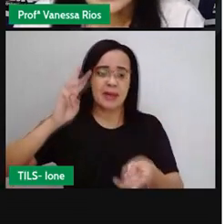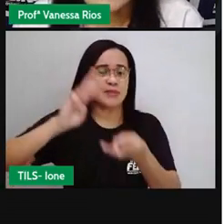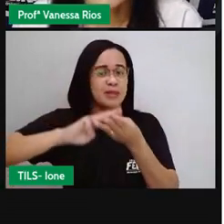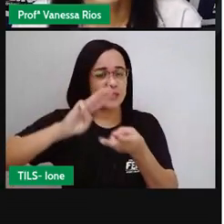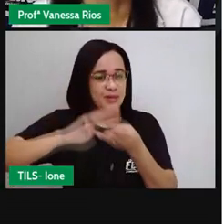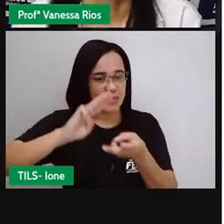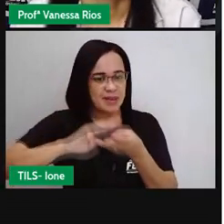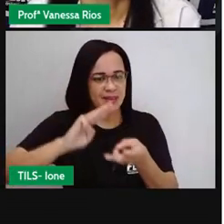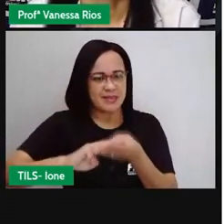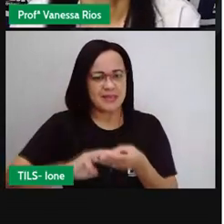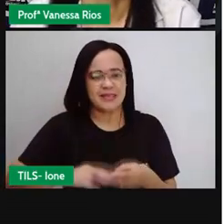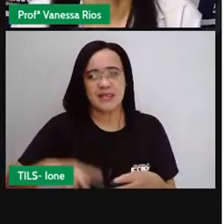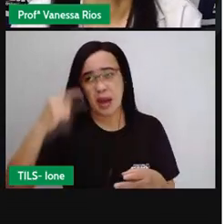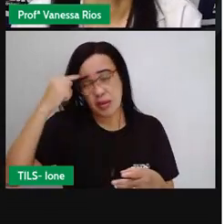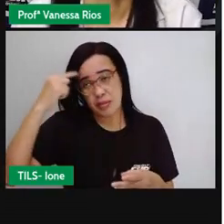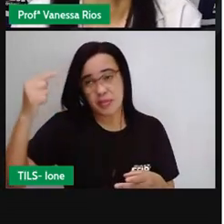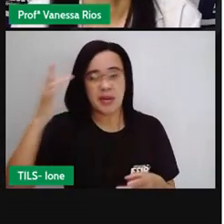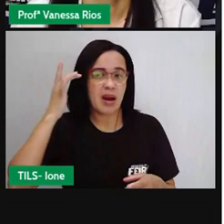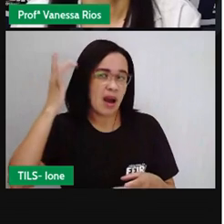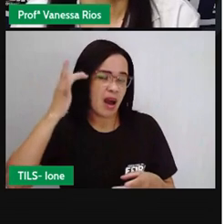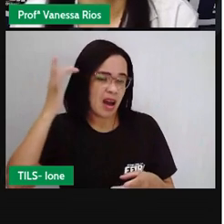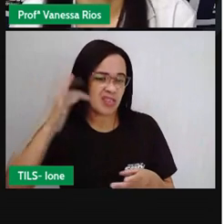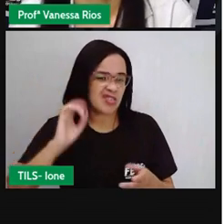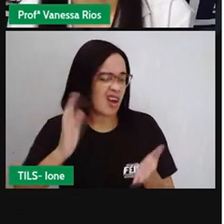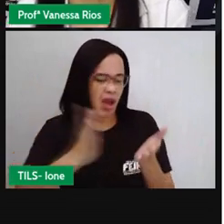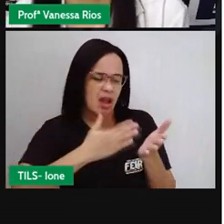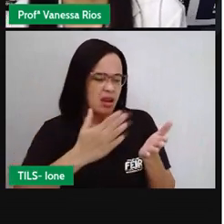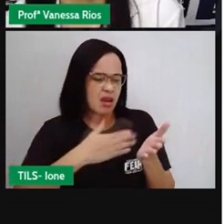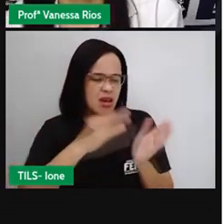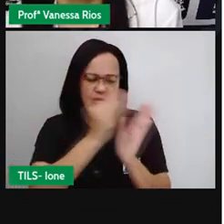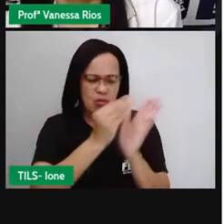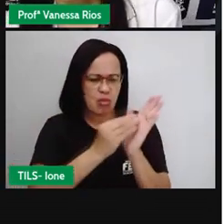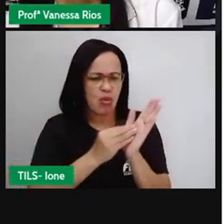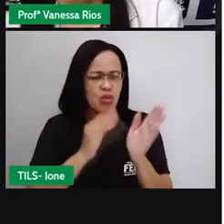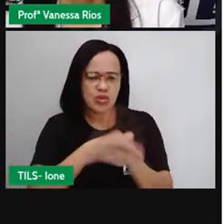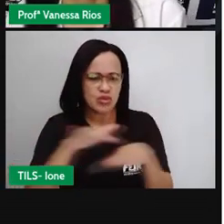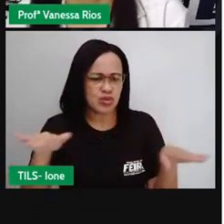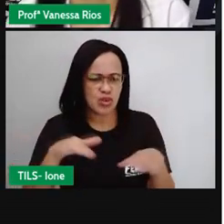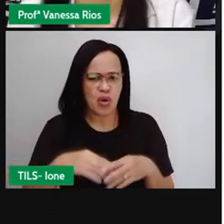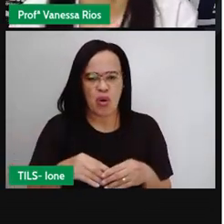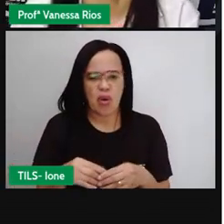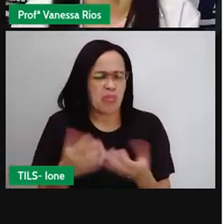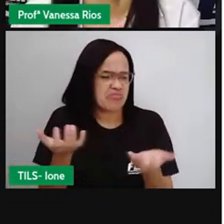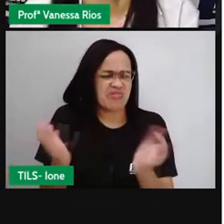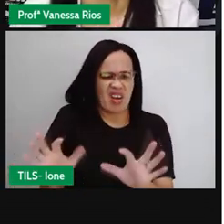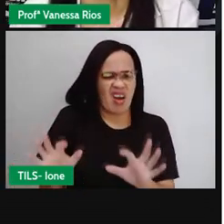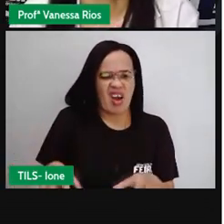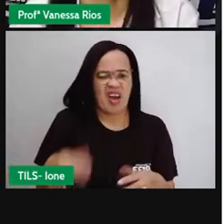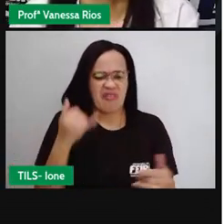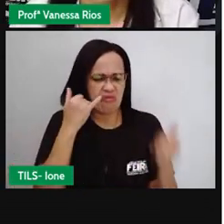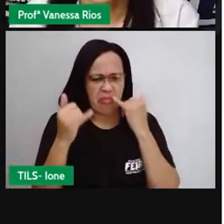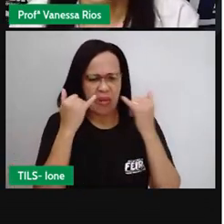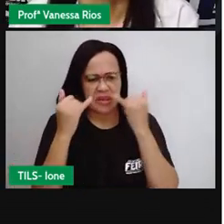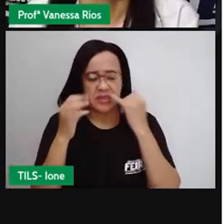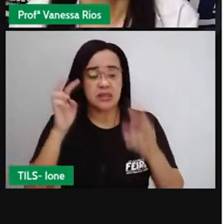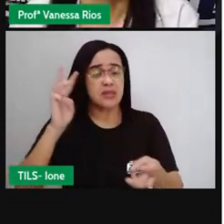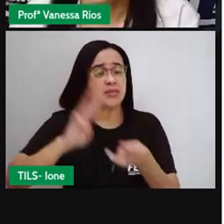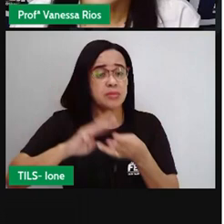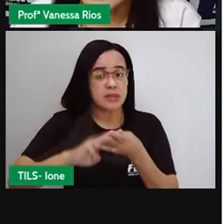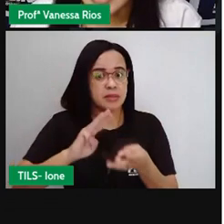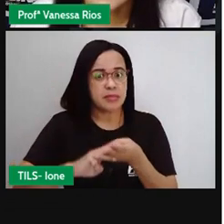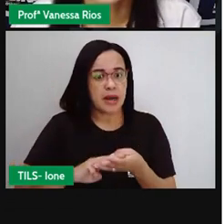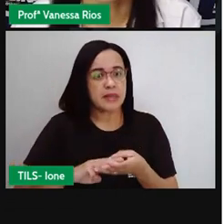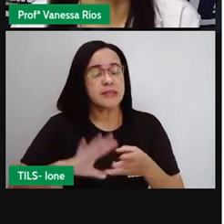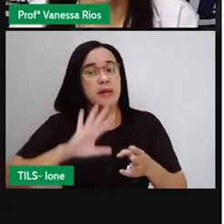aos livros e muitos até se perguntam, ah, para que a gente vai querer saber de tal informação? Mas a matemática é